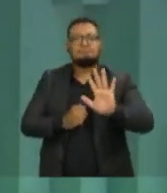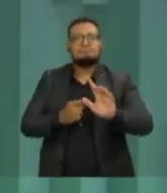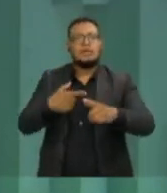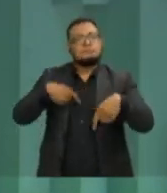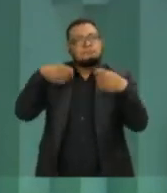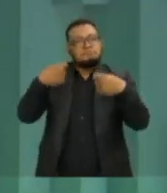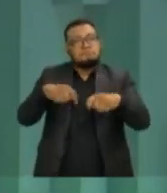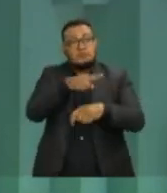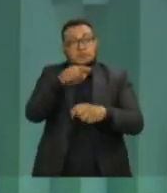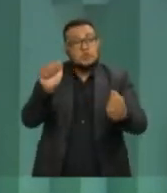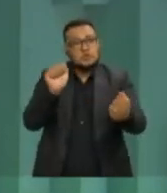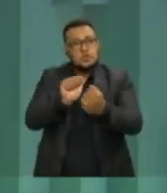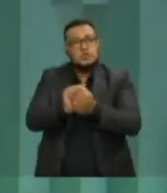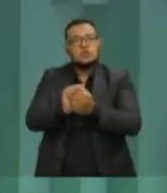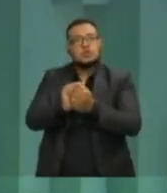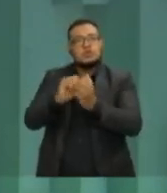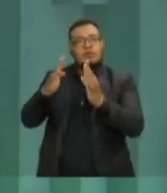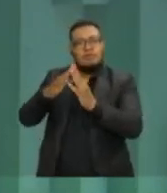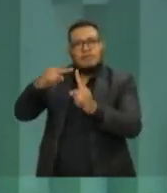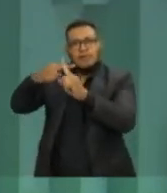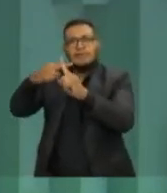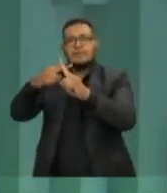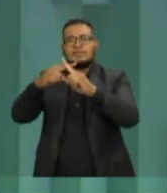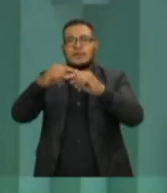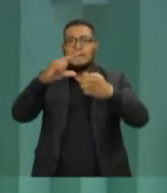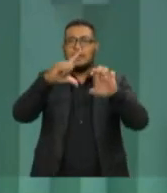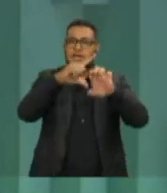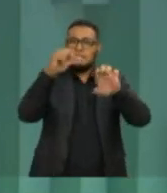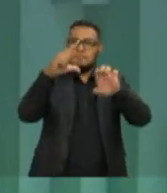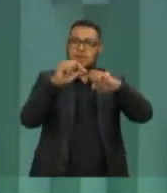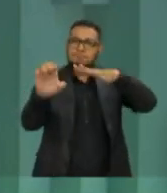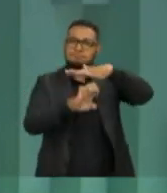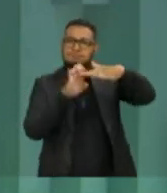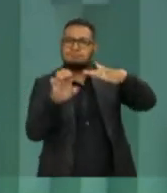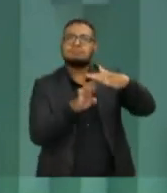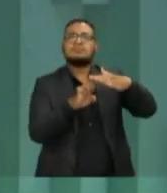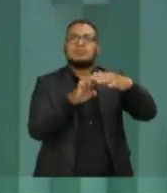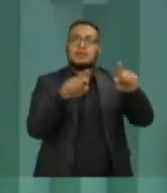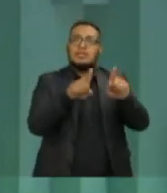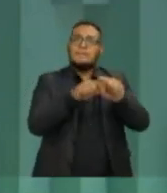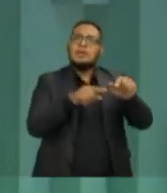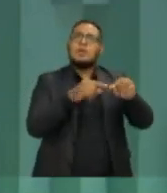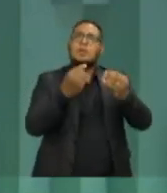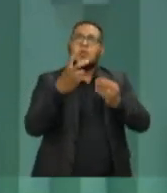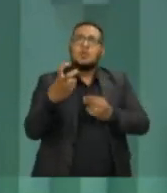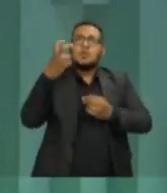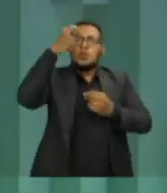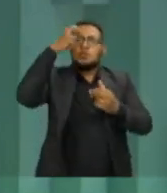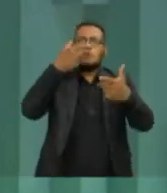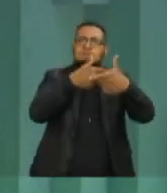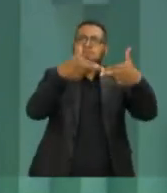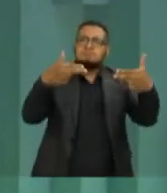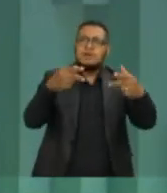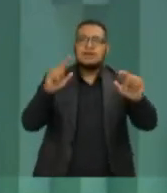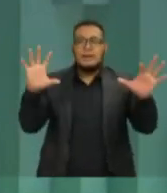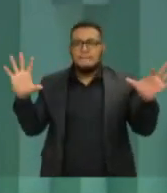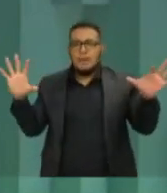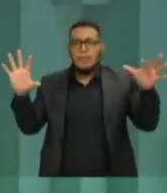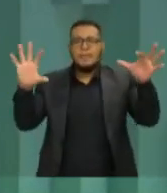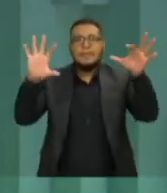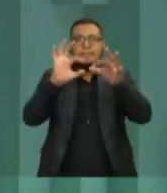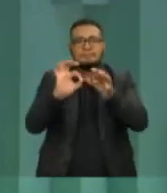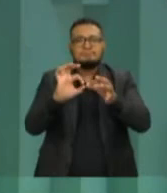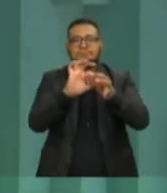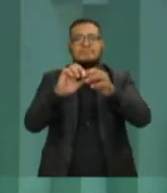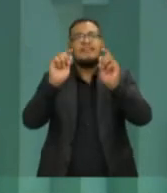trabalho de vocês, das igrejas, dos empresários, do movimento popular, do movimento cultural, mas tenho certeza que, junto, faremos uma